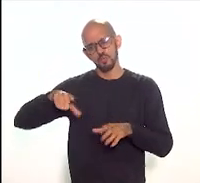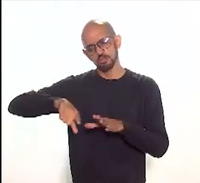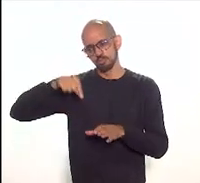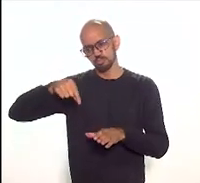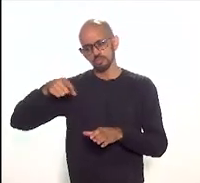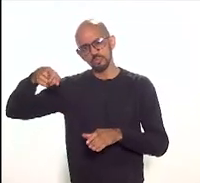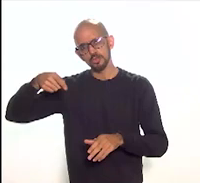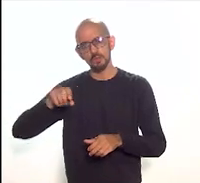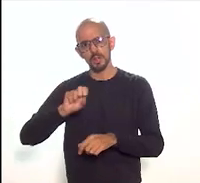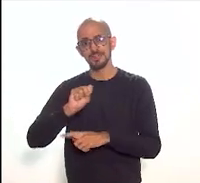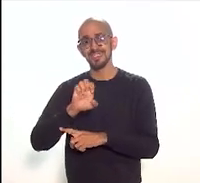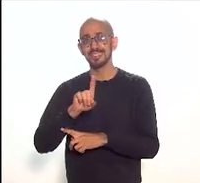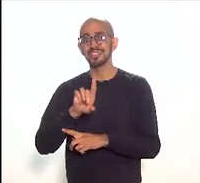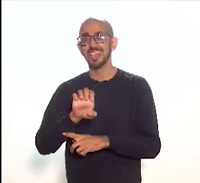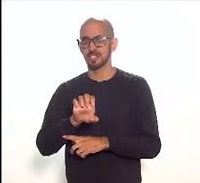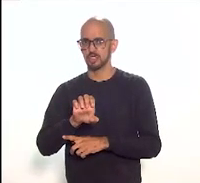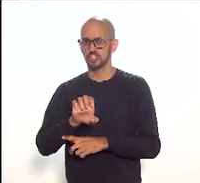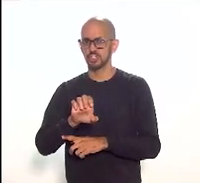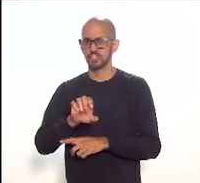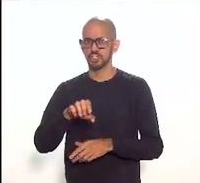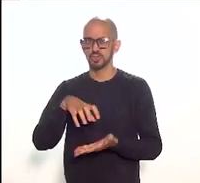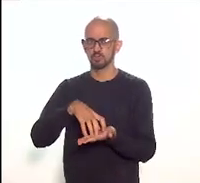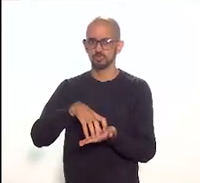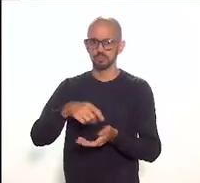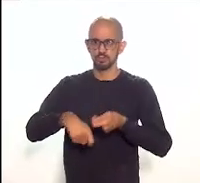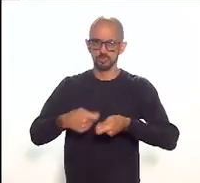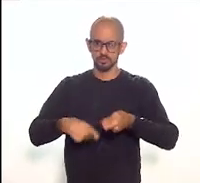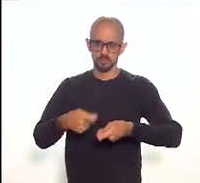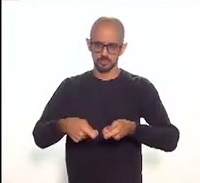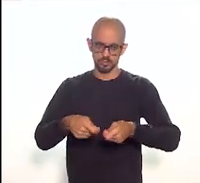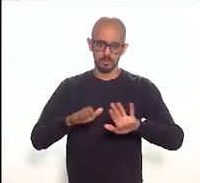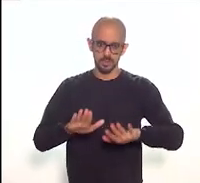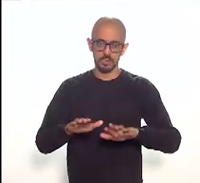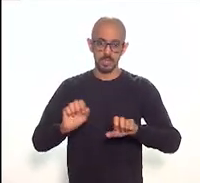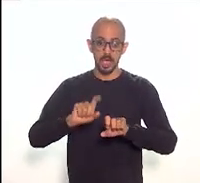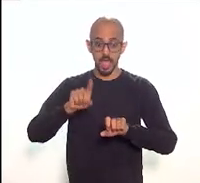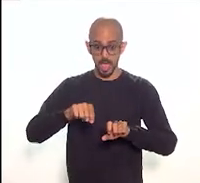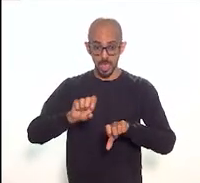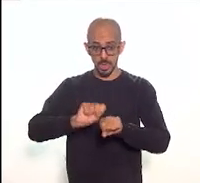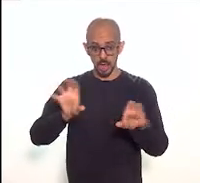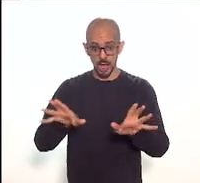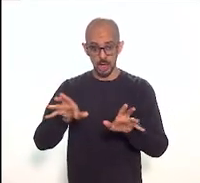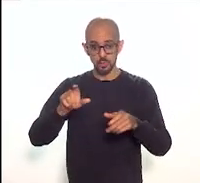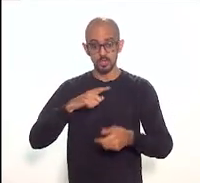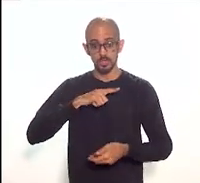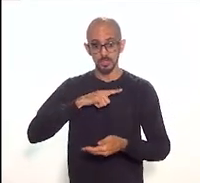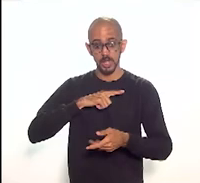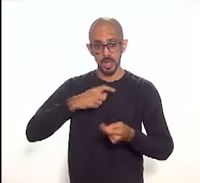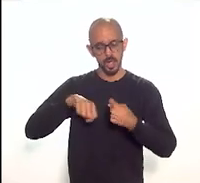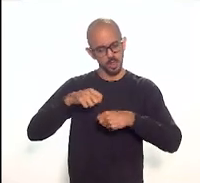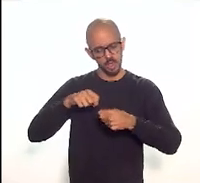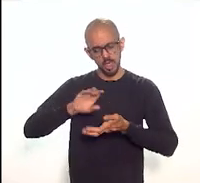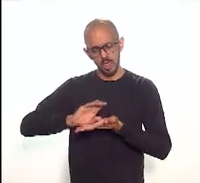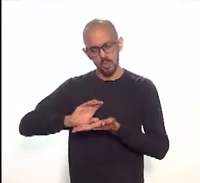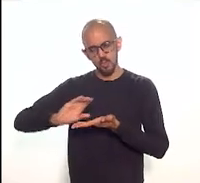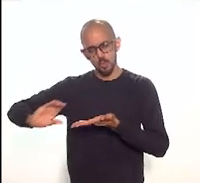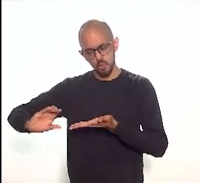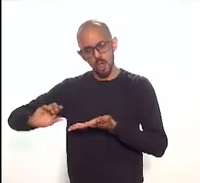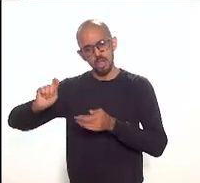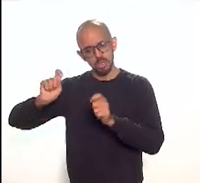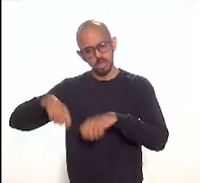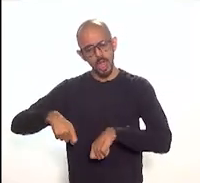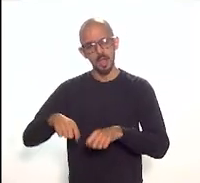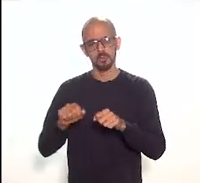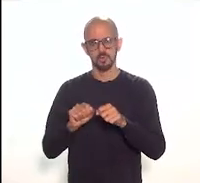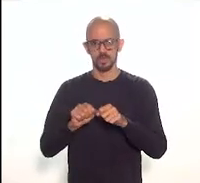questões pontuadas fica claro que a ordem jurídica nacional oferece subsídios suficientes para a constituição e gestão de